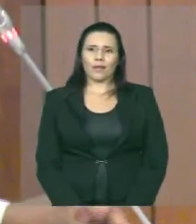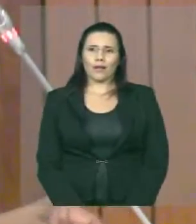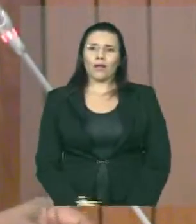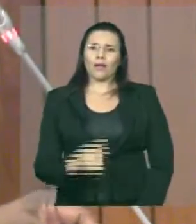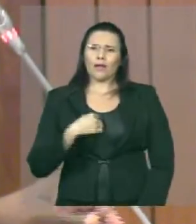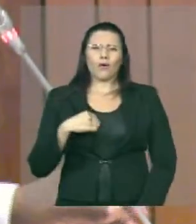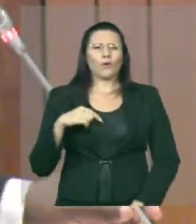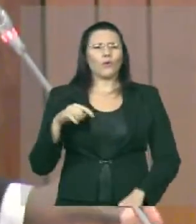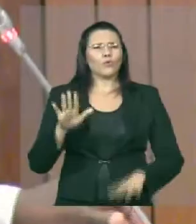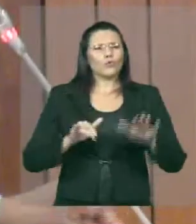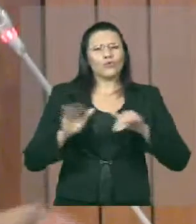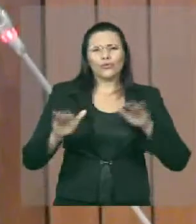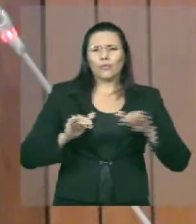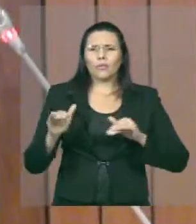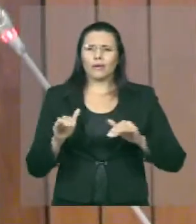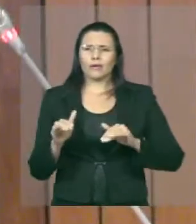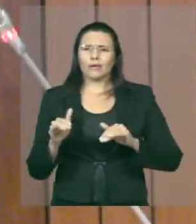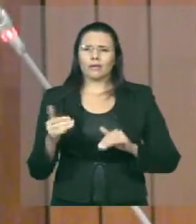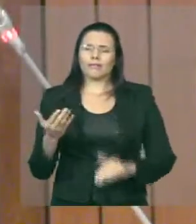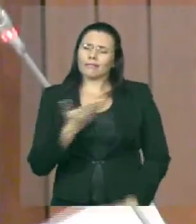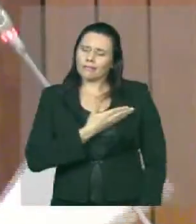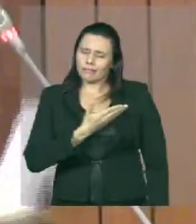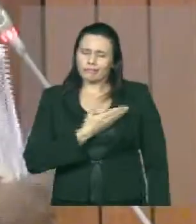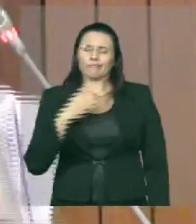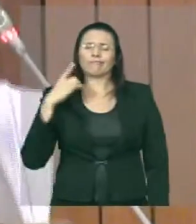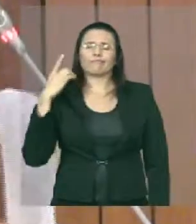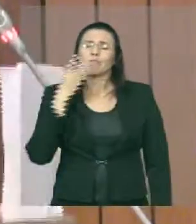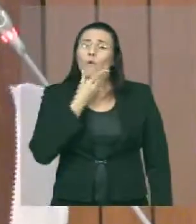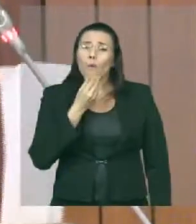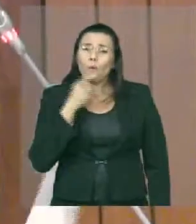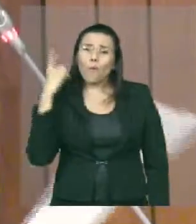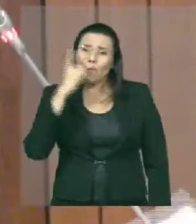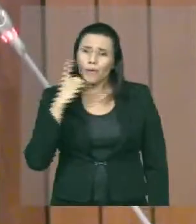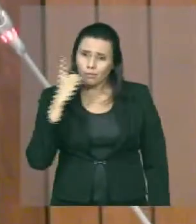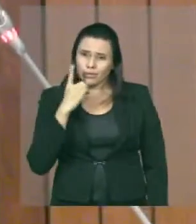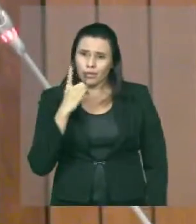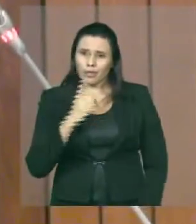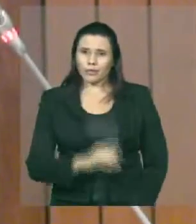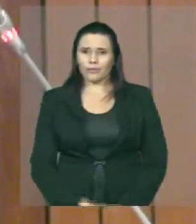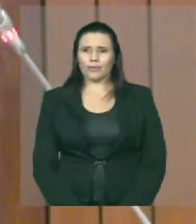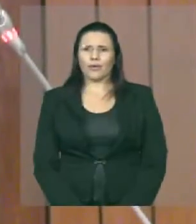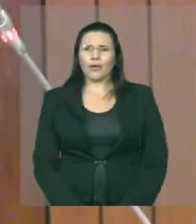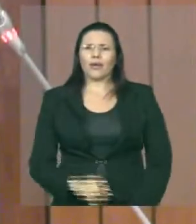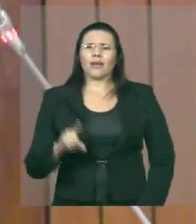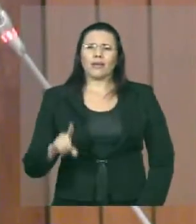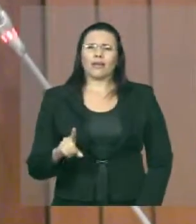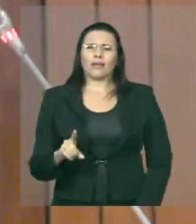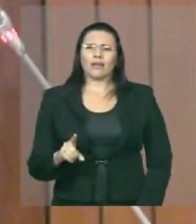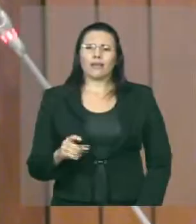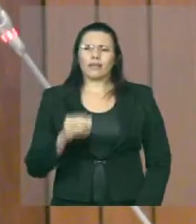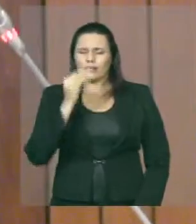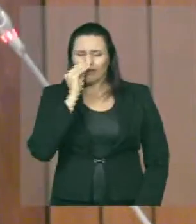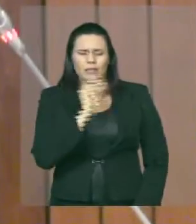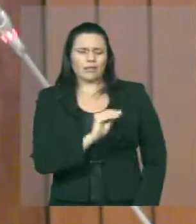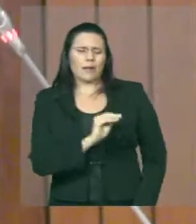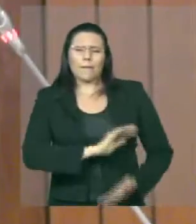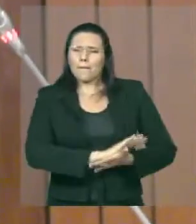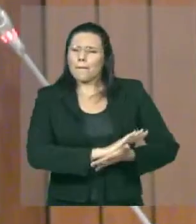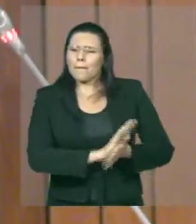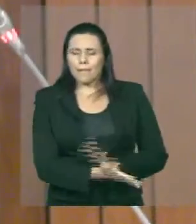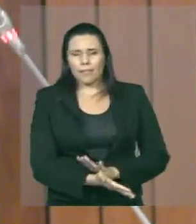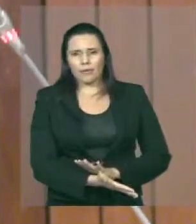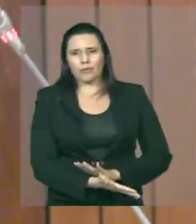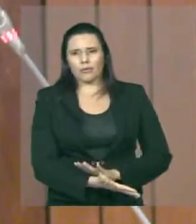colegas para serem desafiados a quebrar o preconceito com